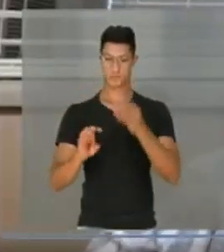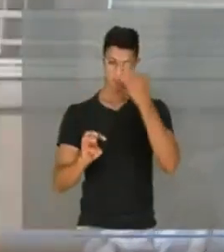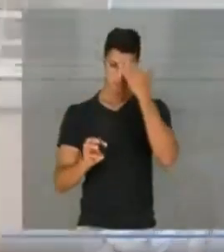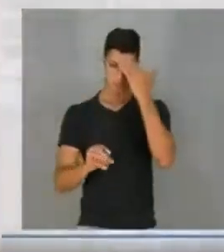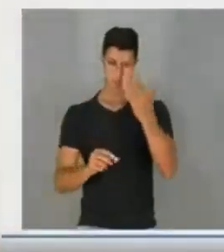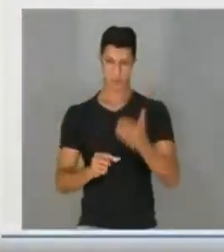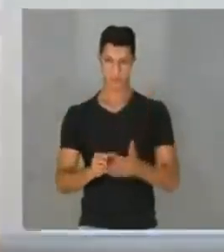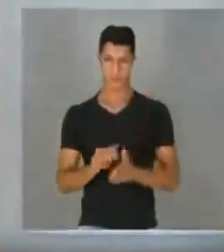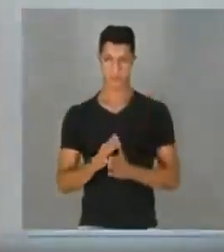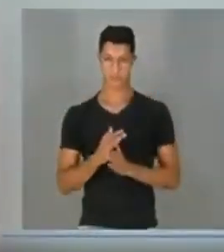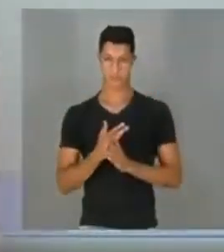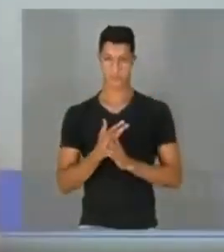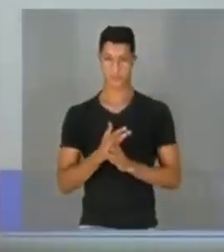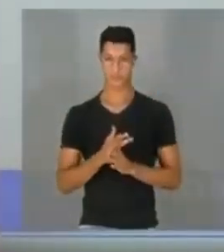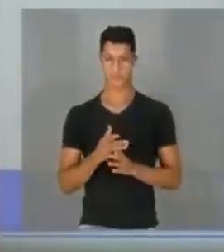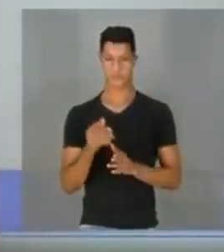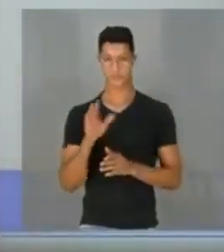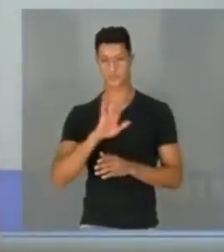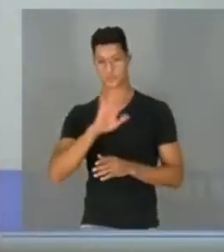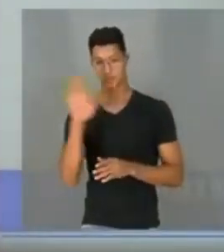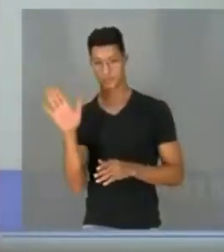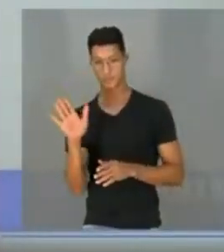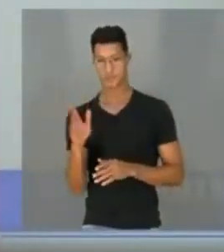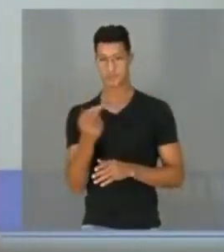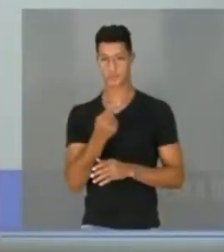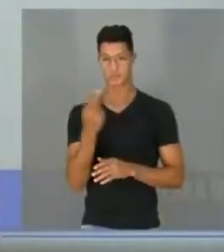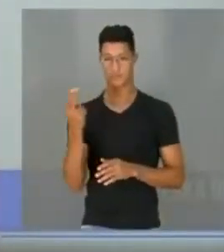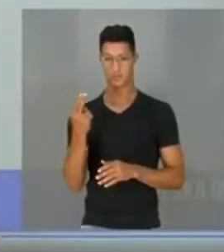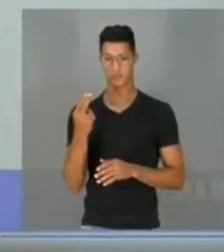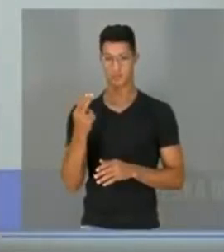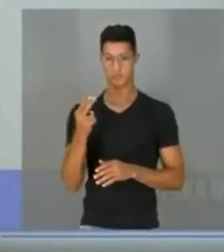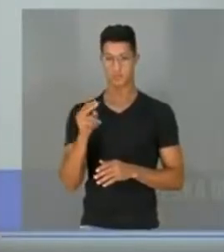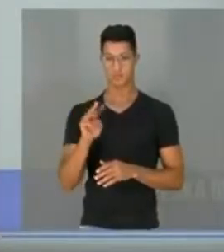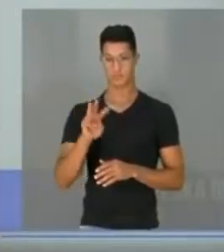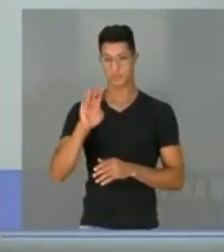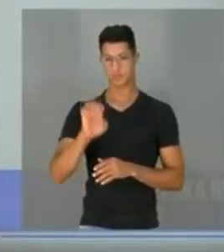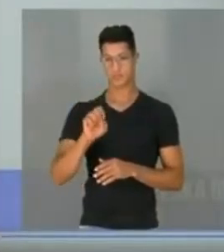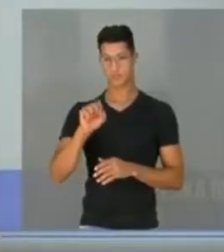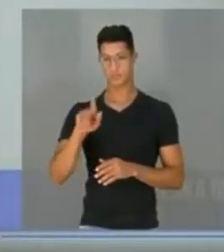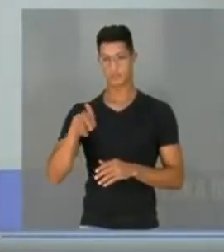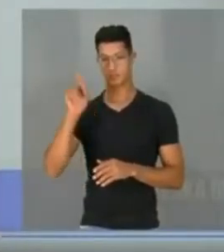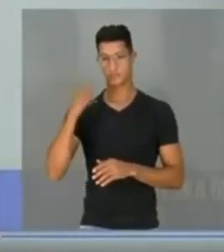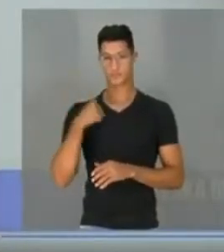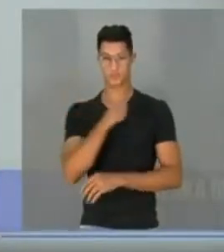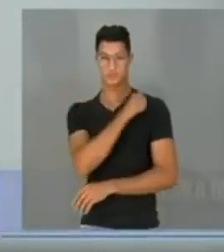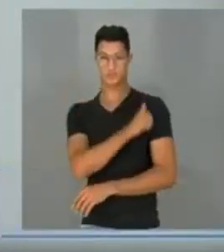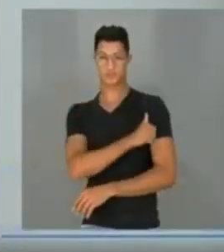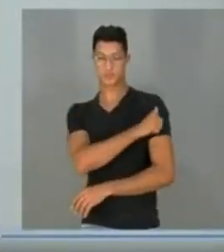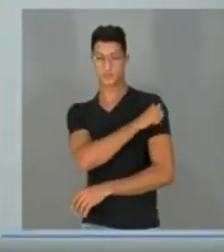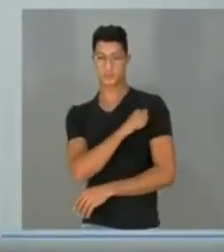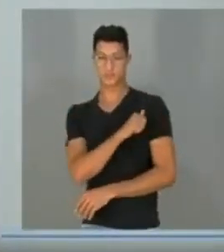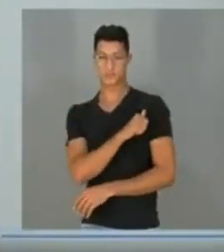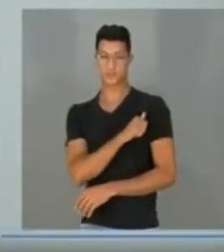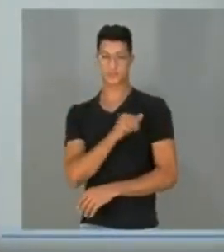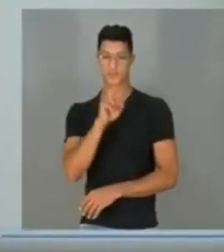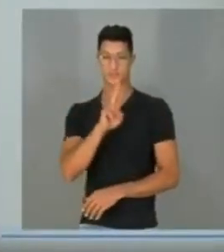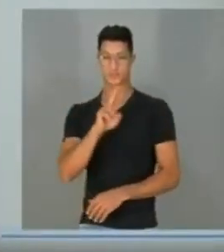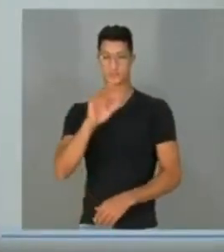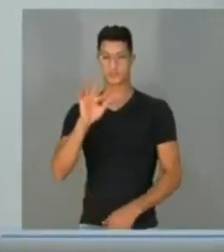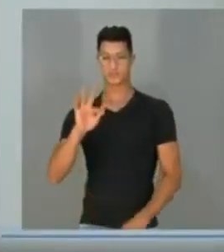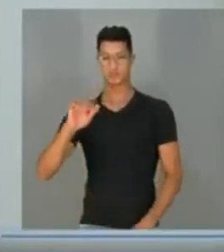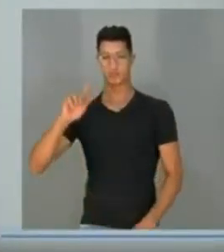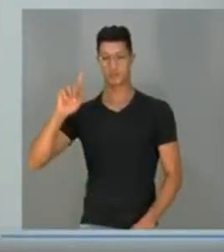Obrigado. Olá, meu nome é Uesca, eu sou enfermeira pela Universidade Federal de